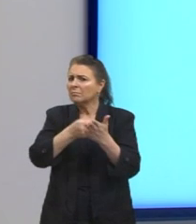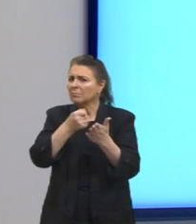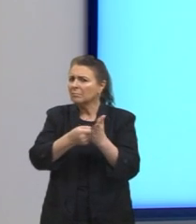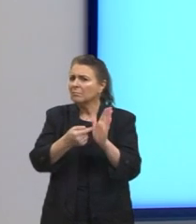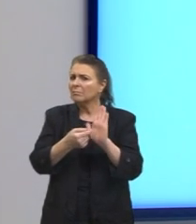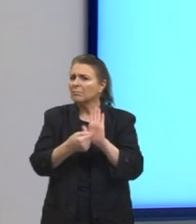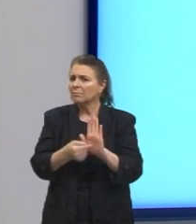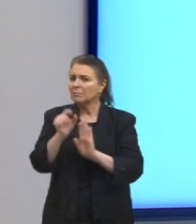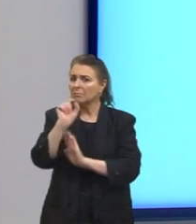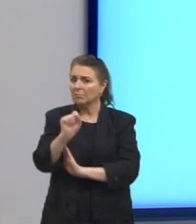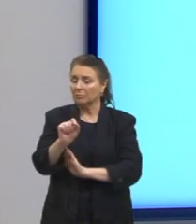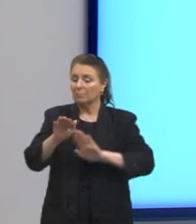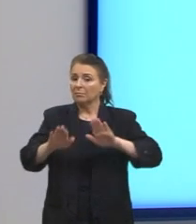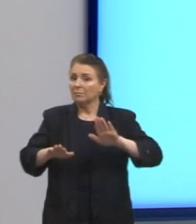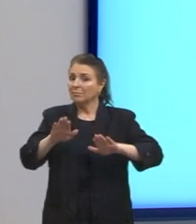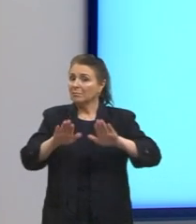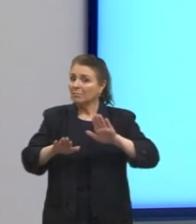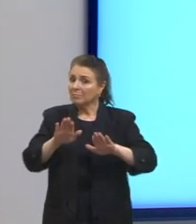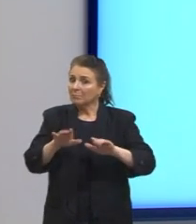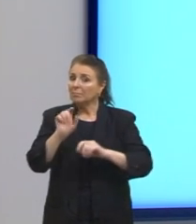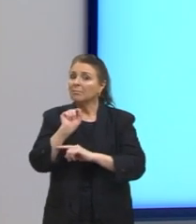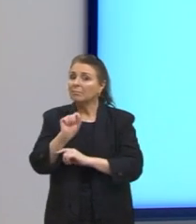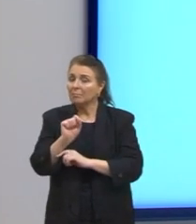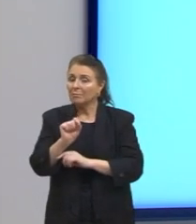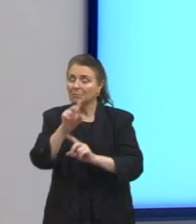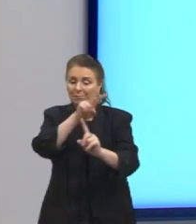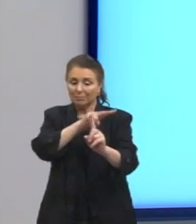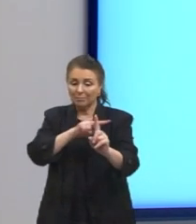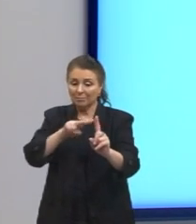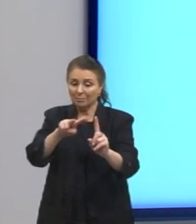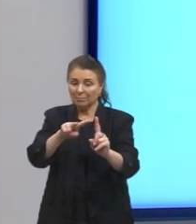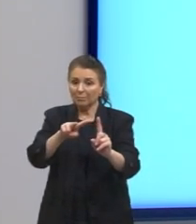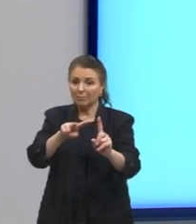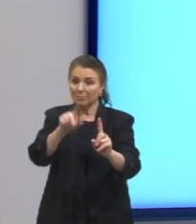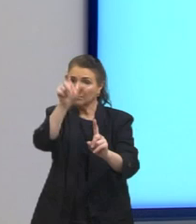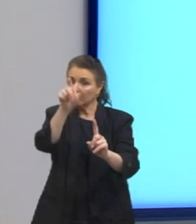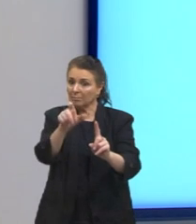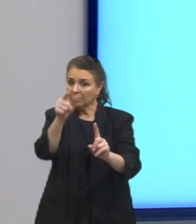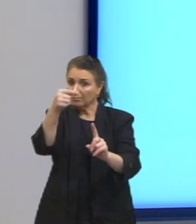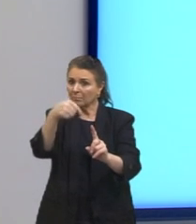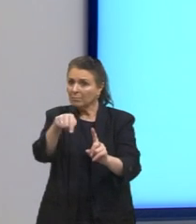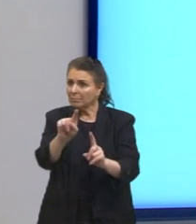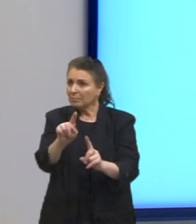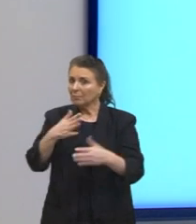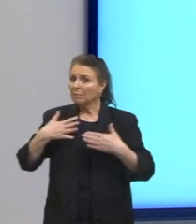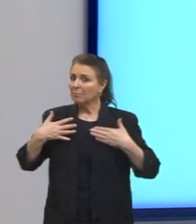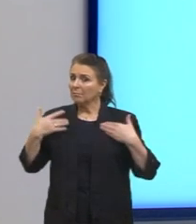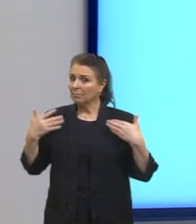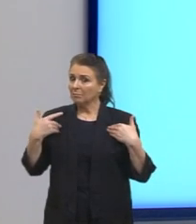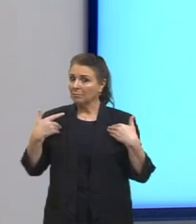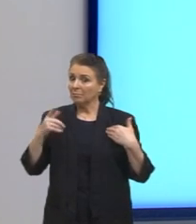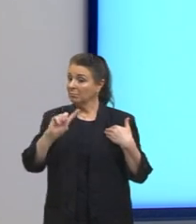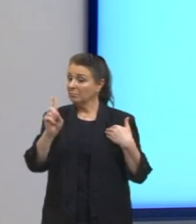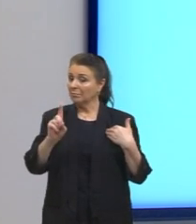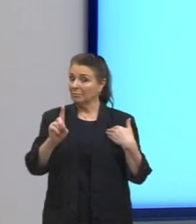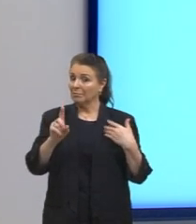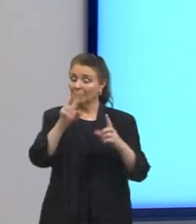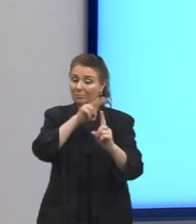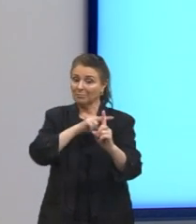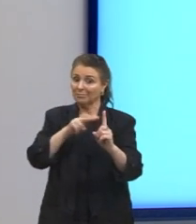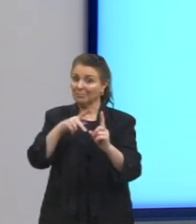depende muito de quê? Depende muito da perspectiva do visitante. E não da perspectiva dela como